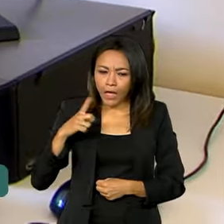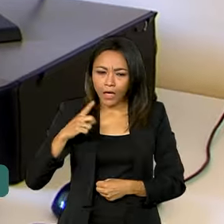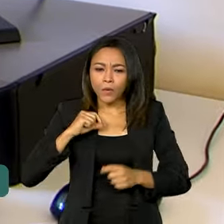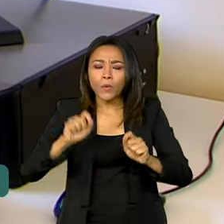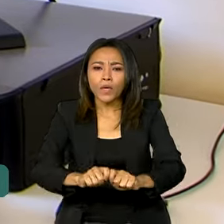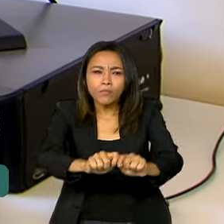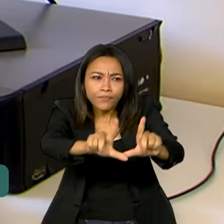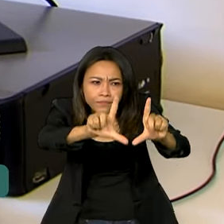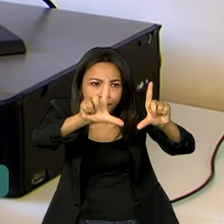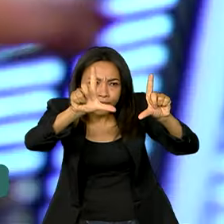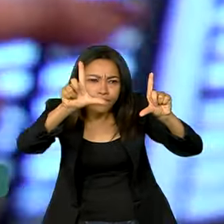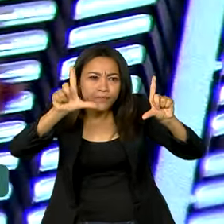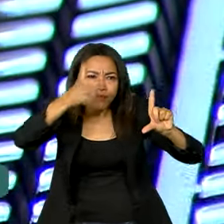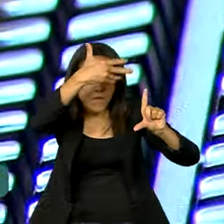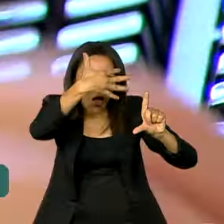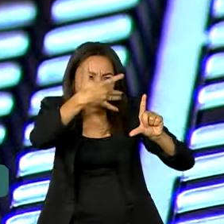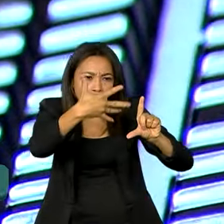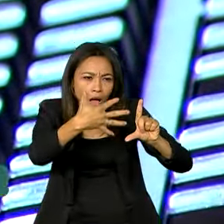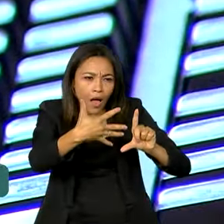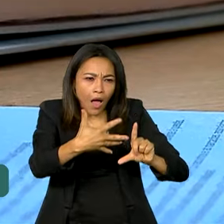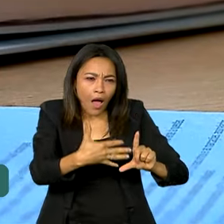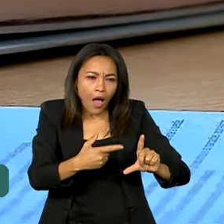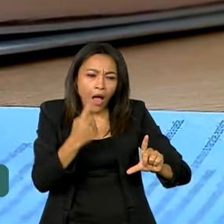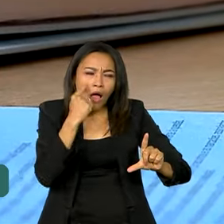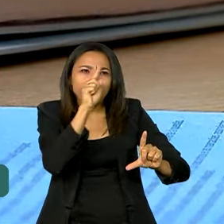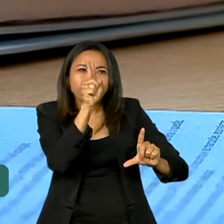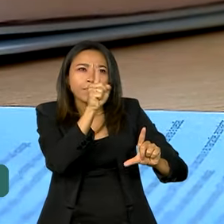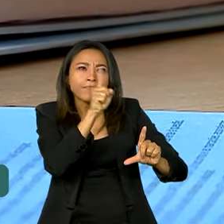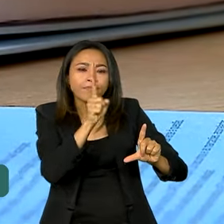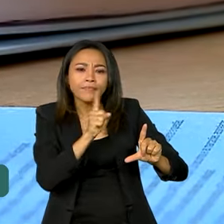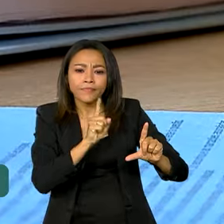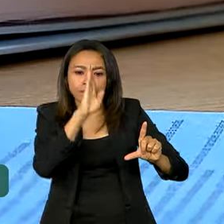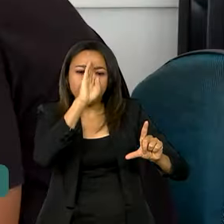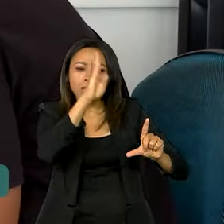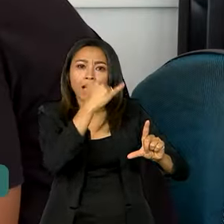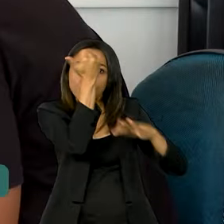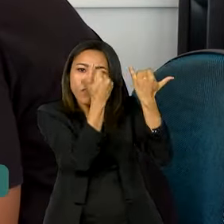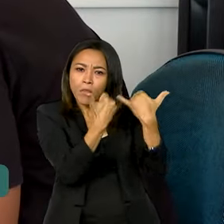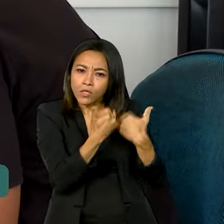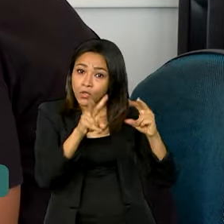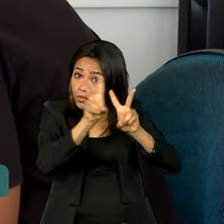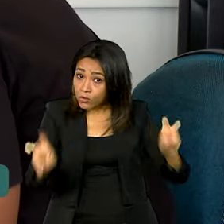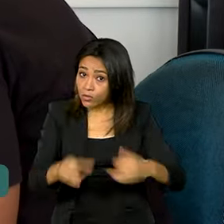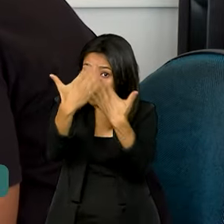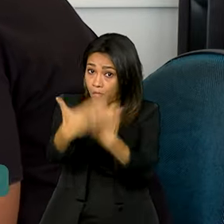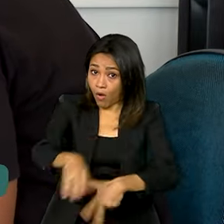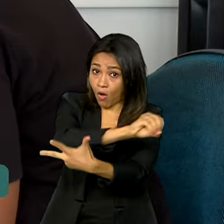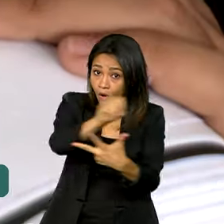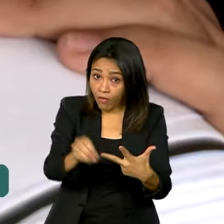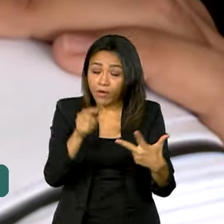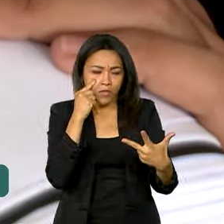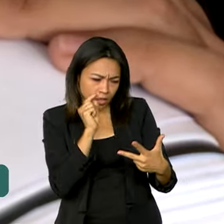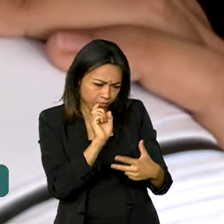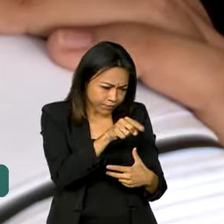Enem 2024, que traz os principais dados sobre o exame. A plataforma interativa